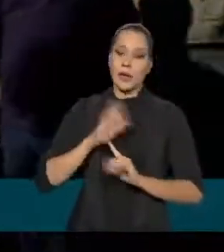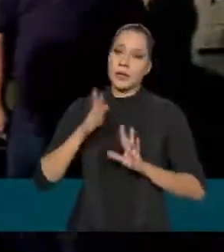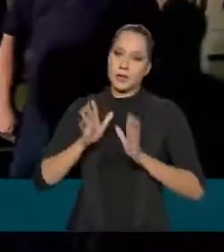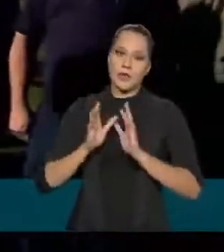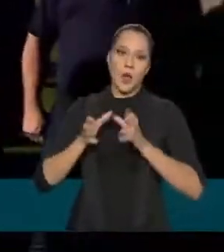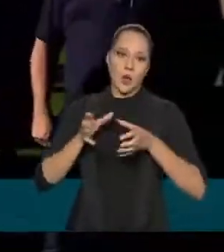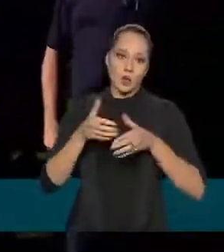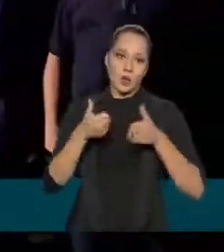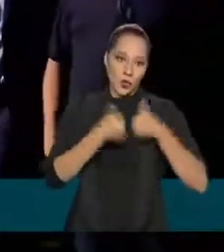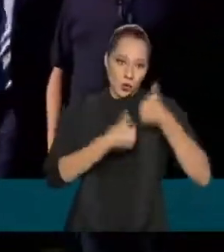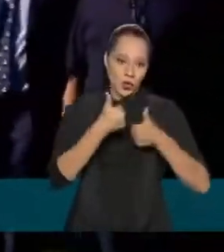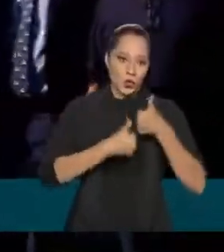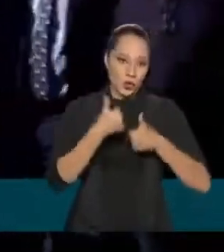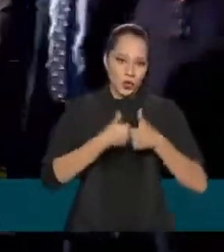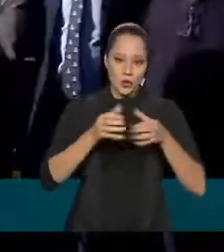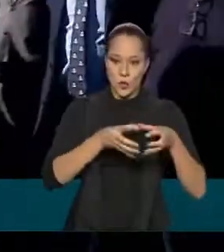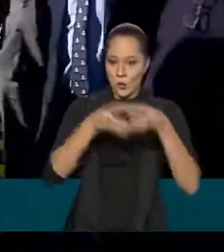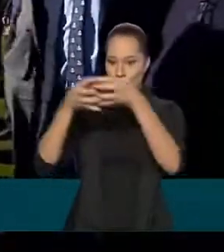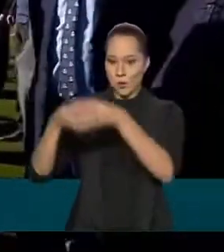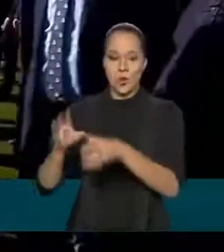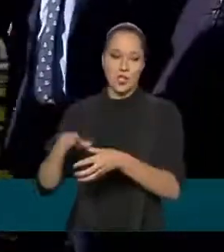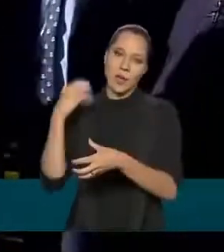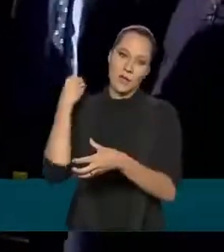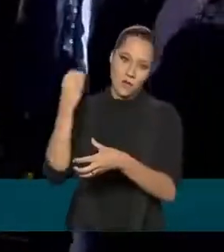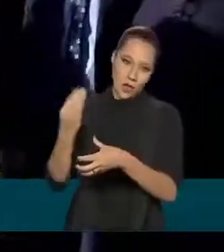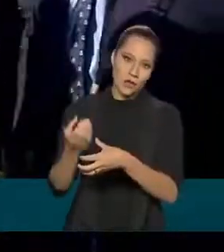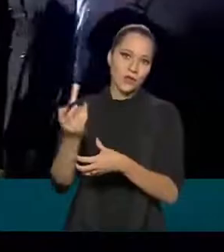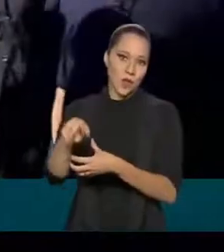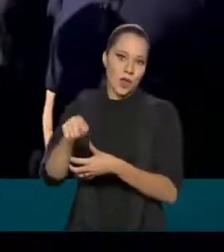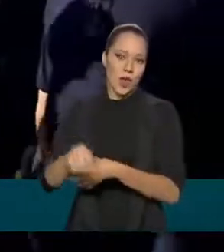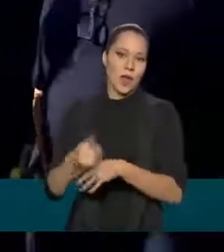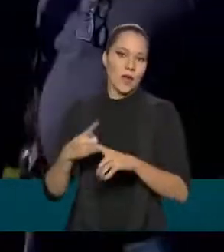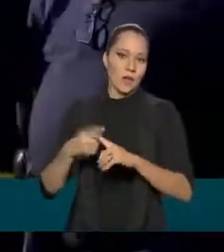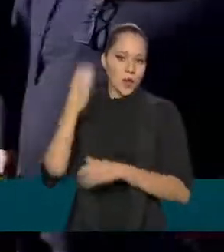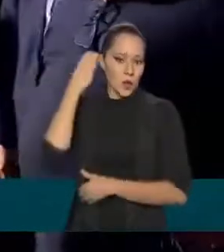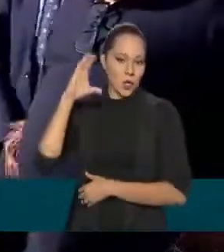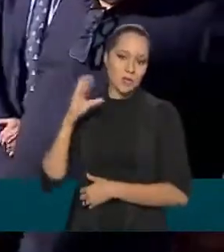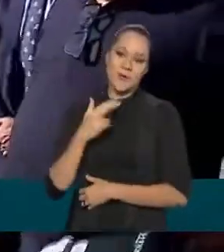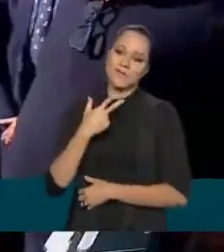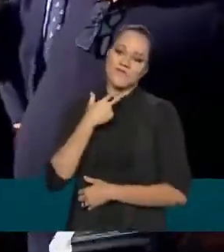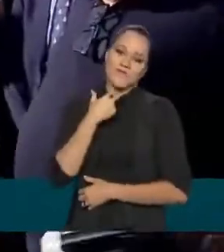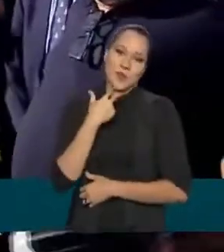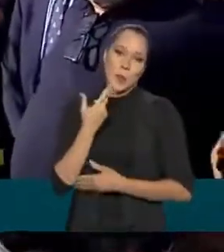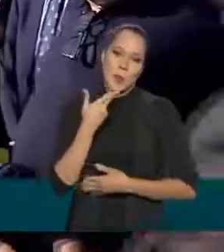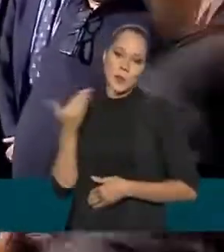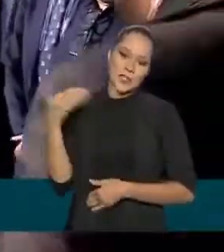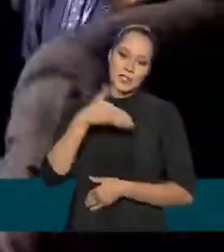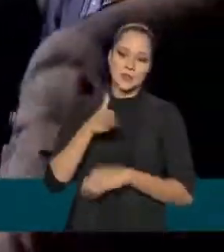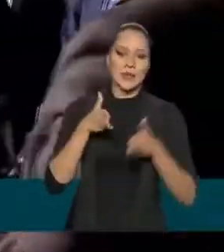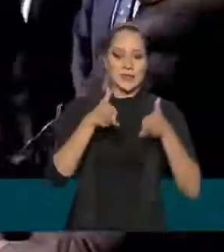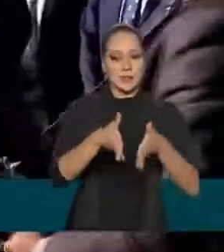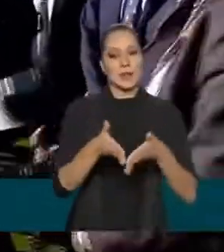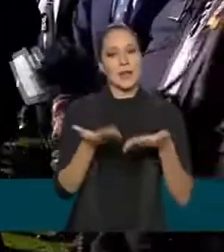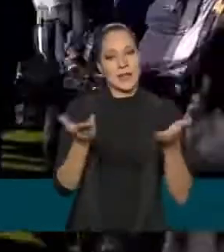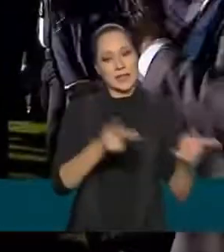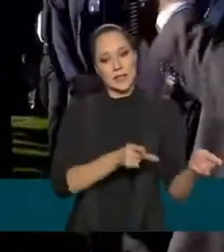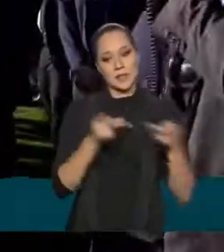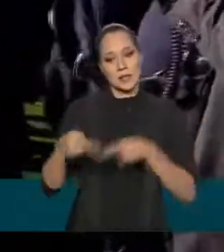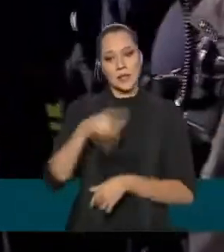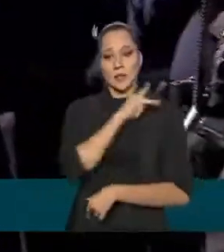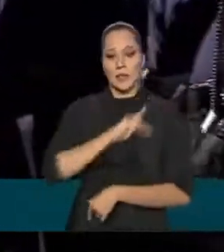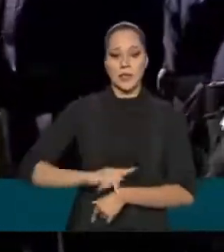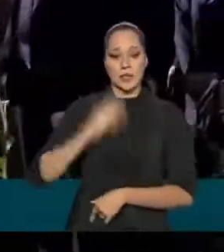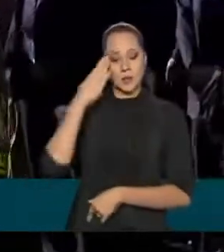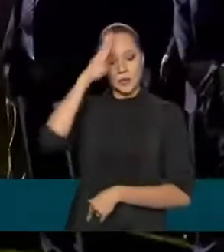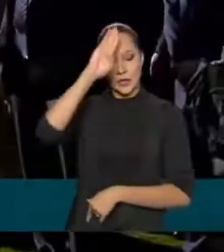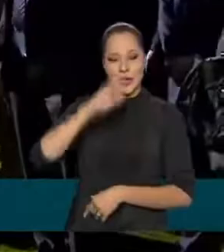estão concentrados para essa partida, os jogadores profissionais não puderam participar desta visita do presidente